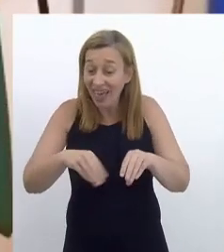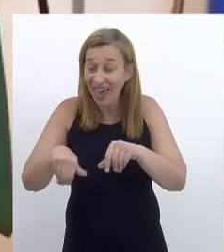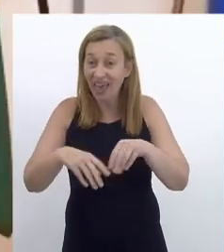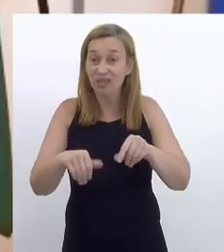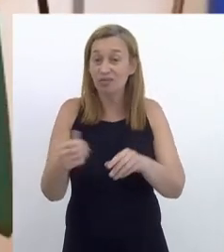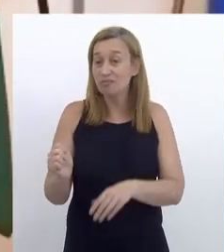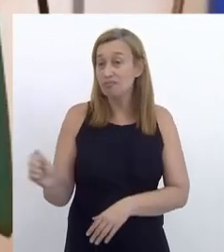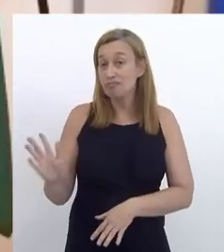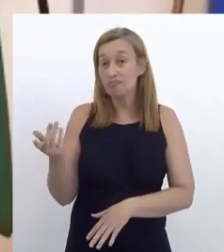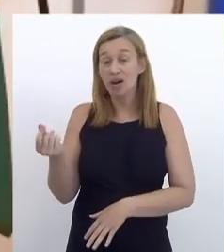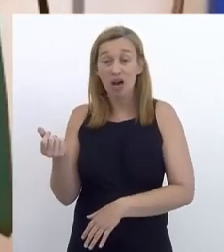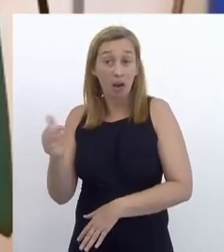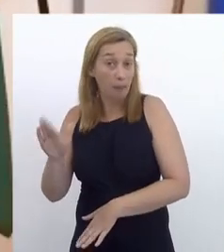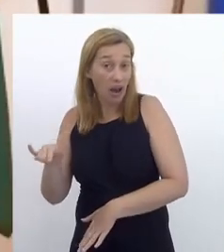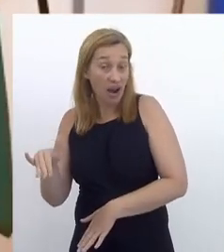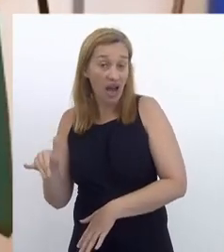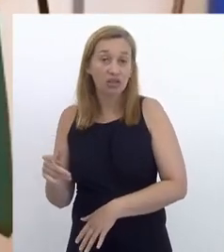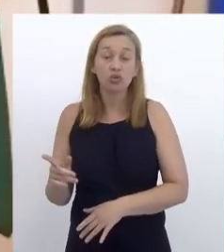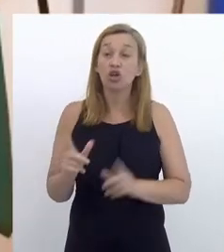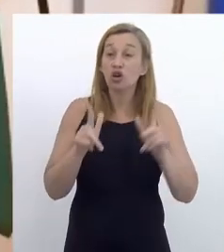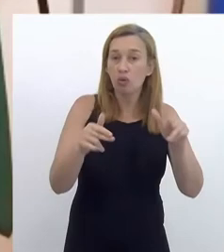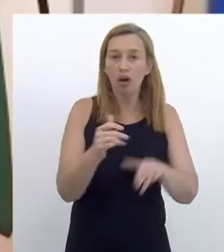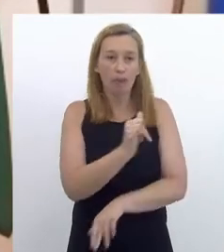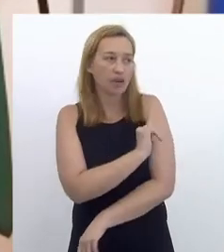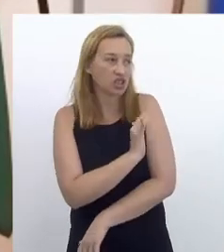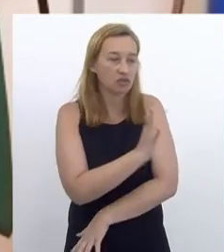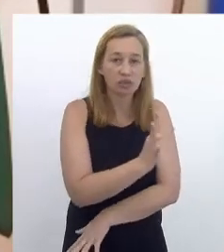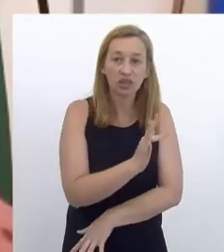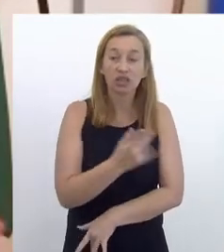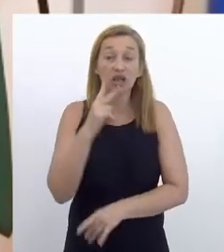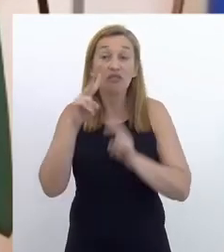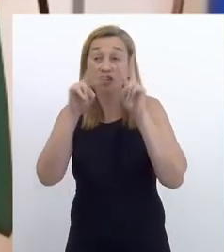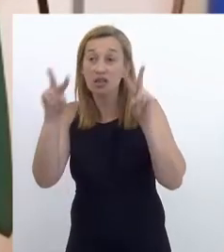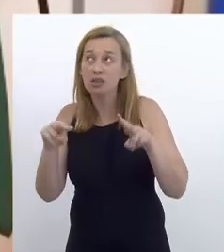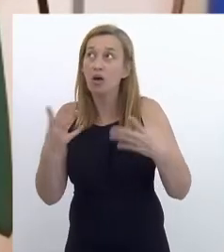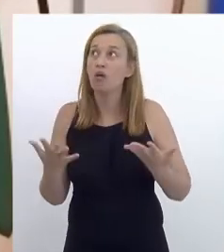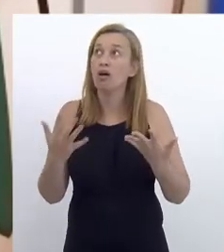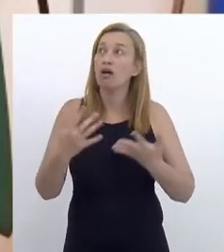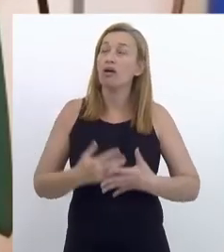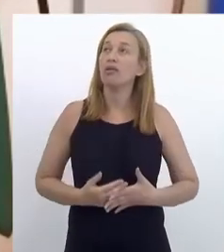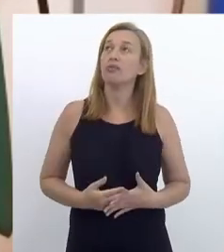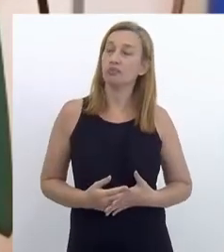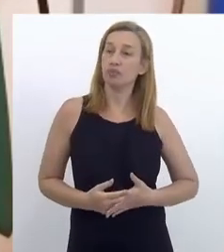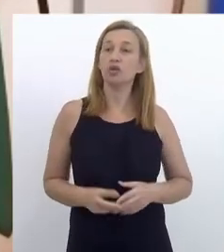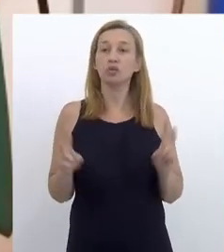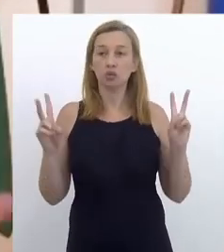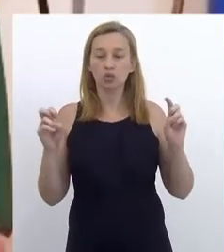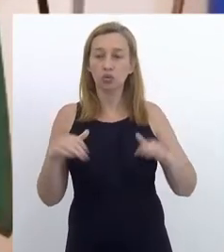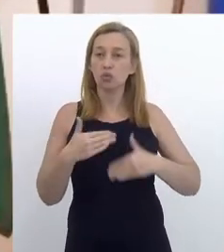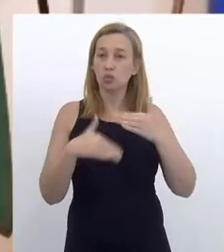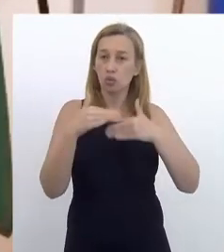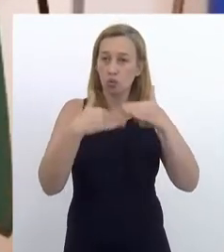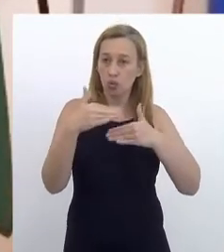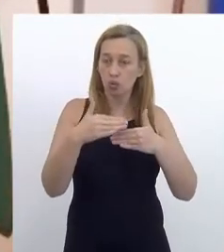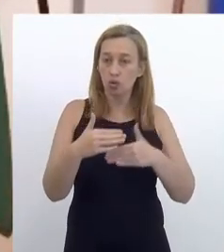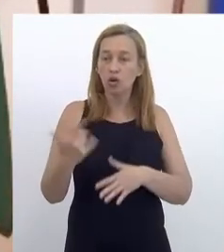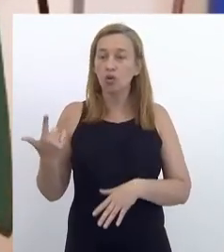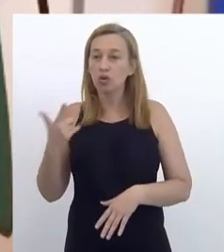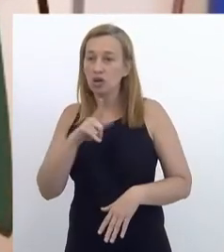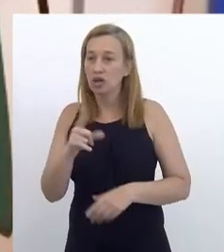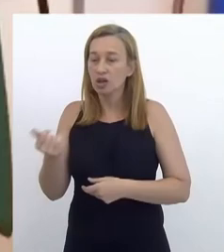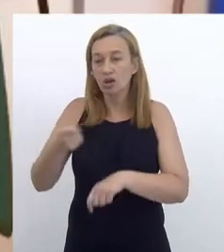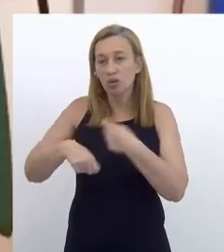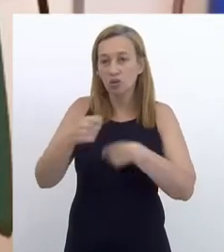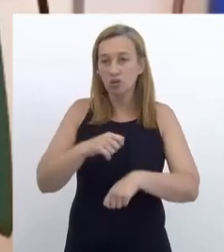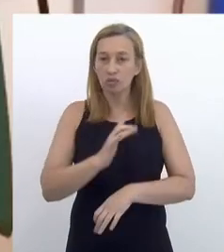baratos e livres, como tem na Baixada Fluminense, e, do ponto de vista da questão do desenvolvimento, o ganho